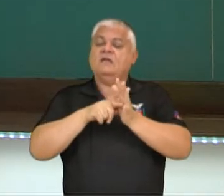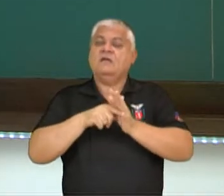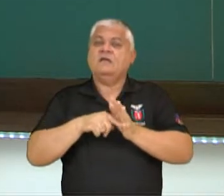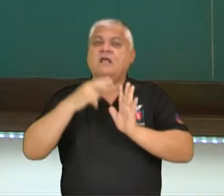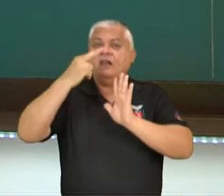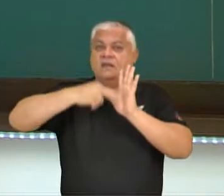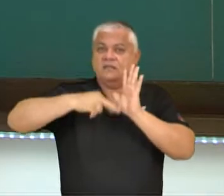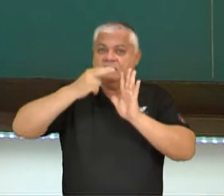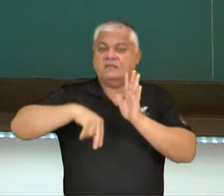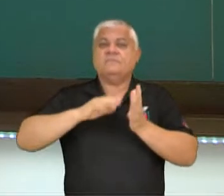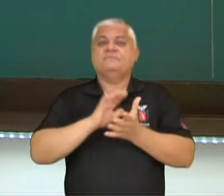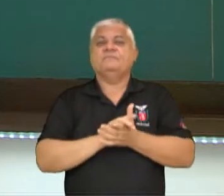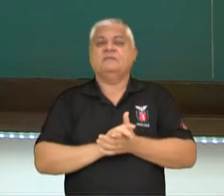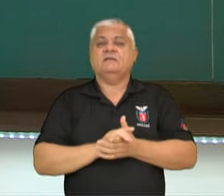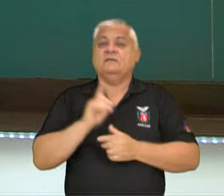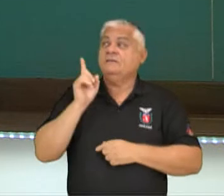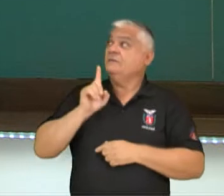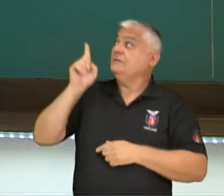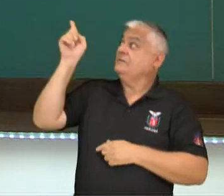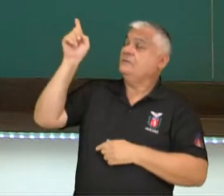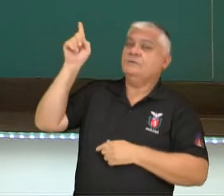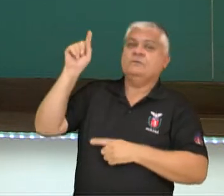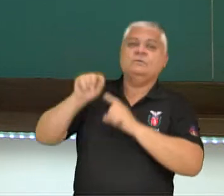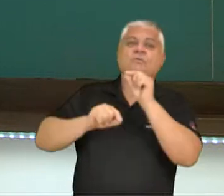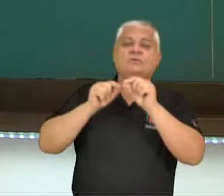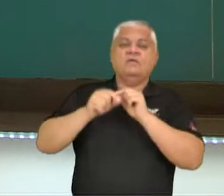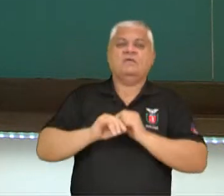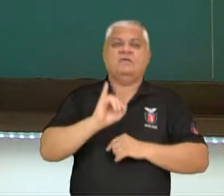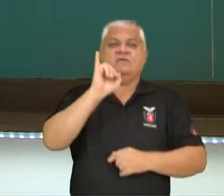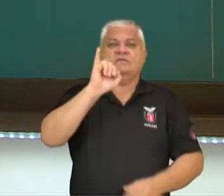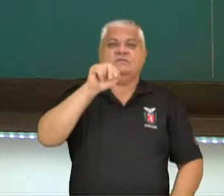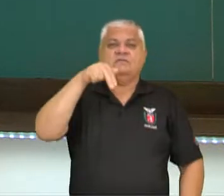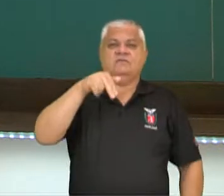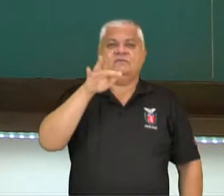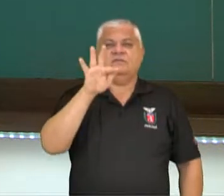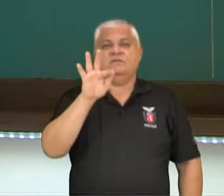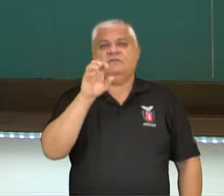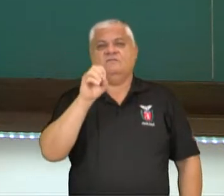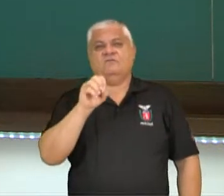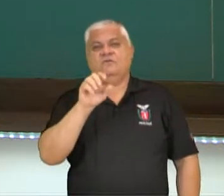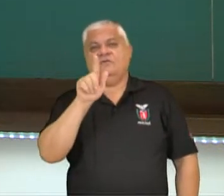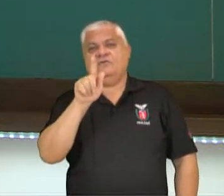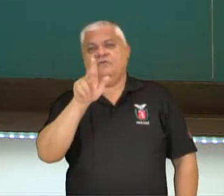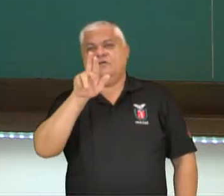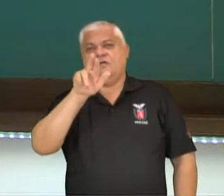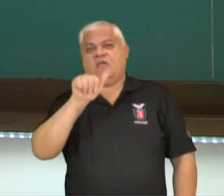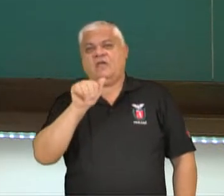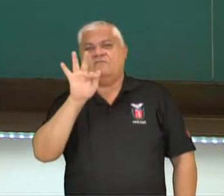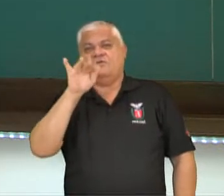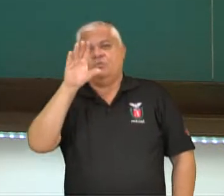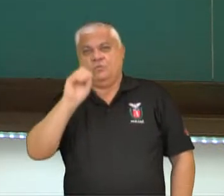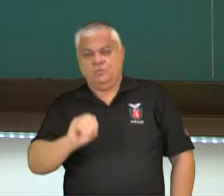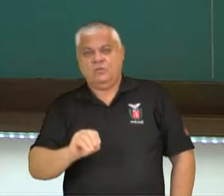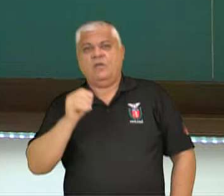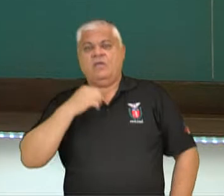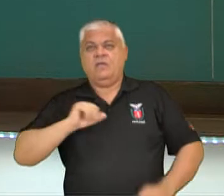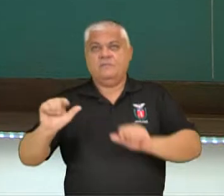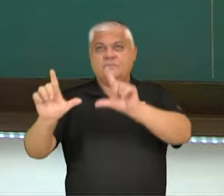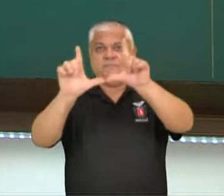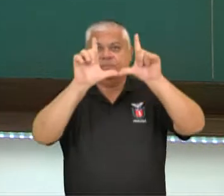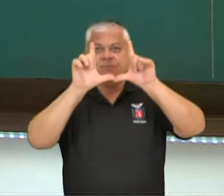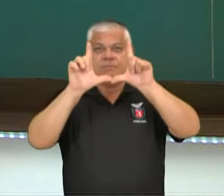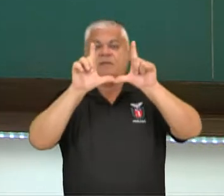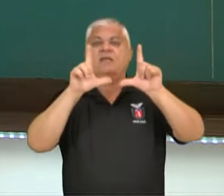íntegra. E aqui temos agora a presença de um infográfico, que conforme o próprio nome sugere, esse gênero textual traz